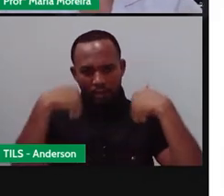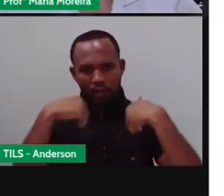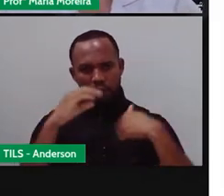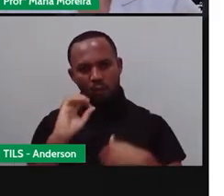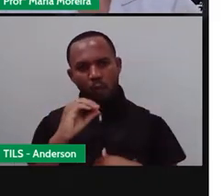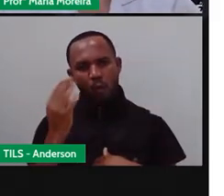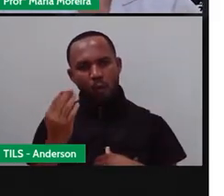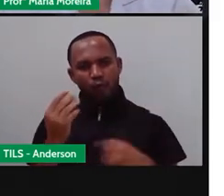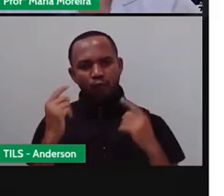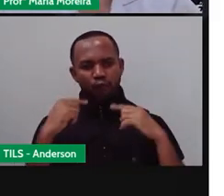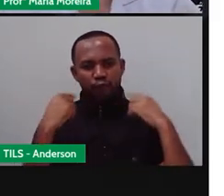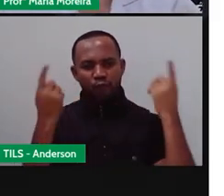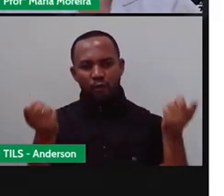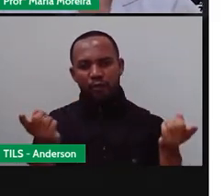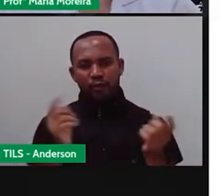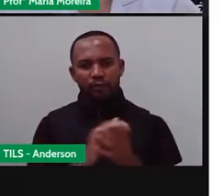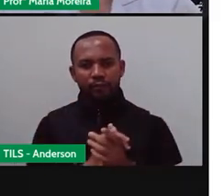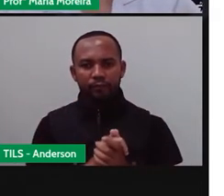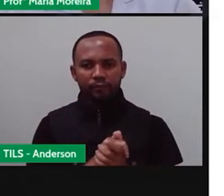dentro.